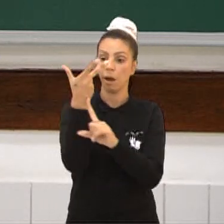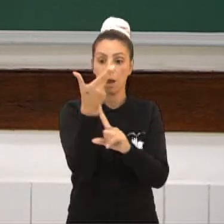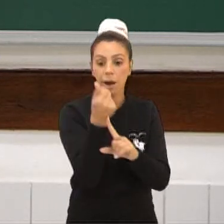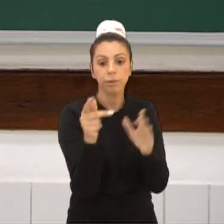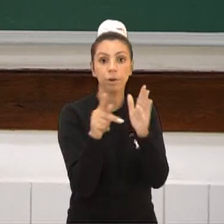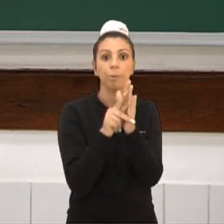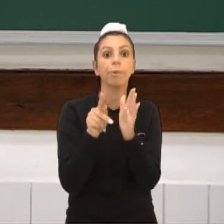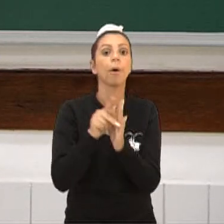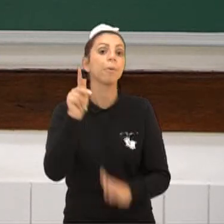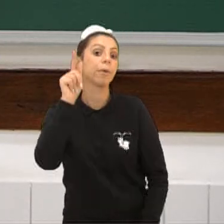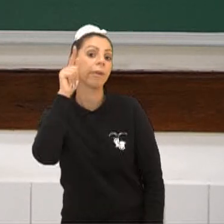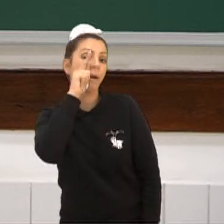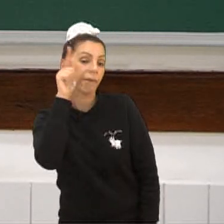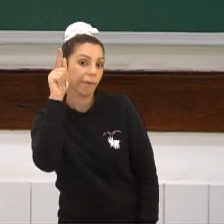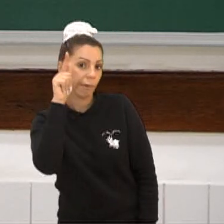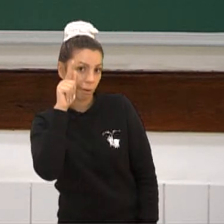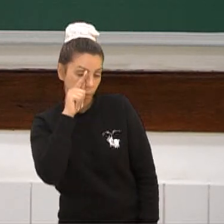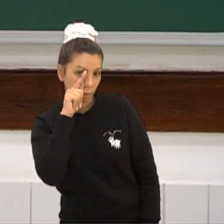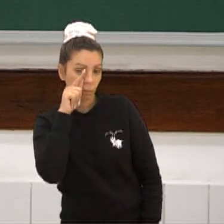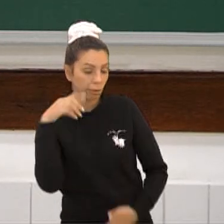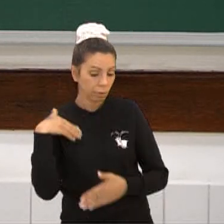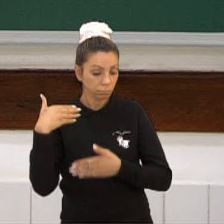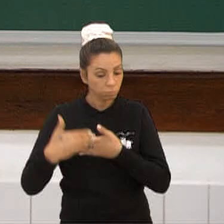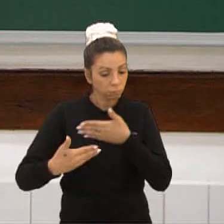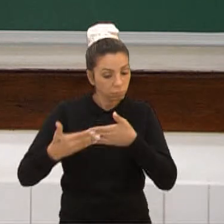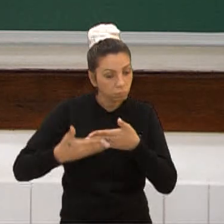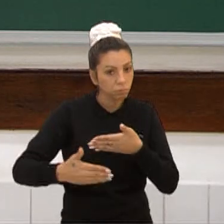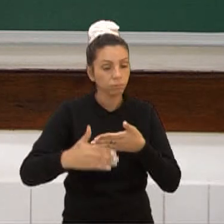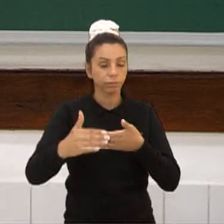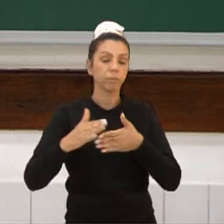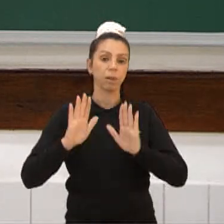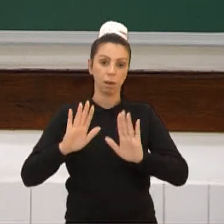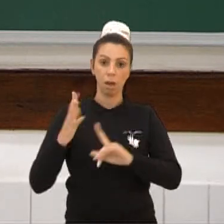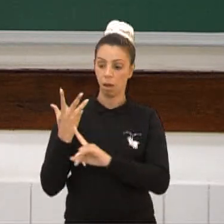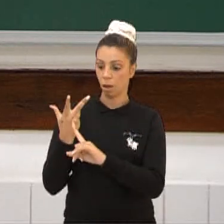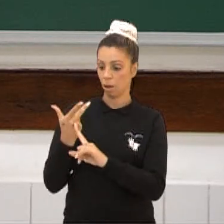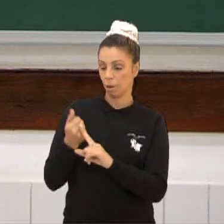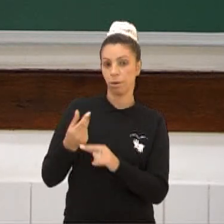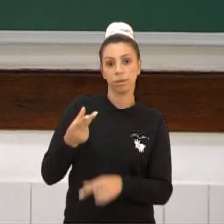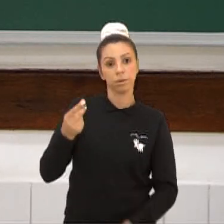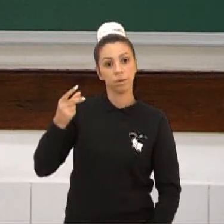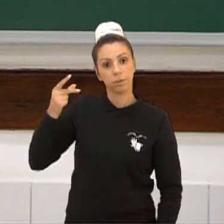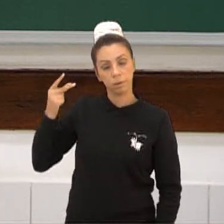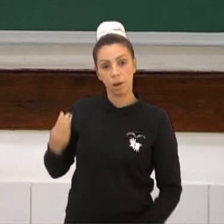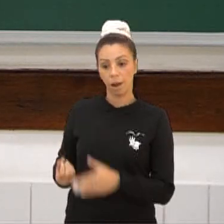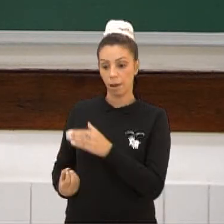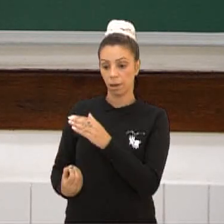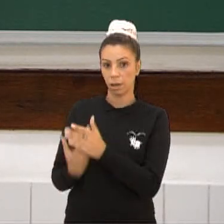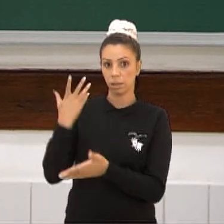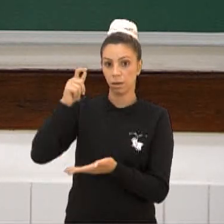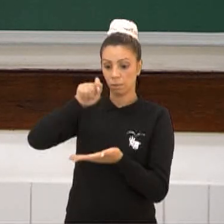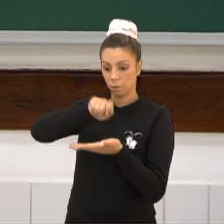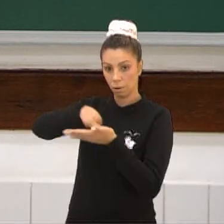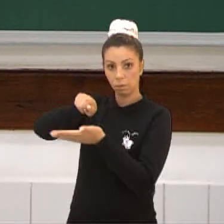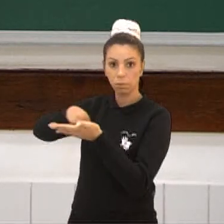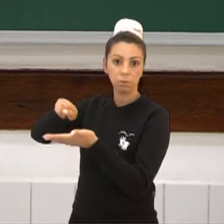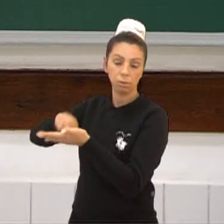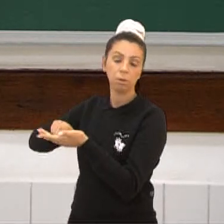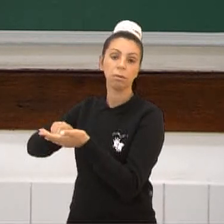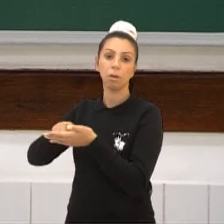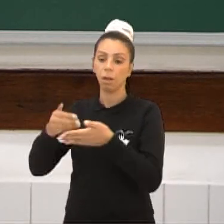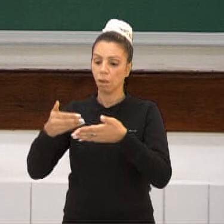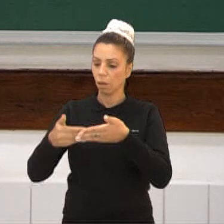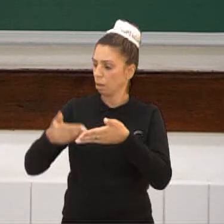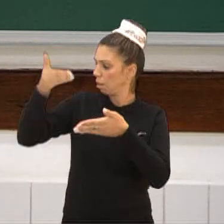Grécia em diante. Lembrando vocês que a arte antiga, ela começa com a invenção da escrita. Da invenção da escrita para